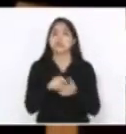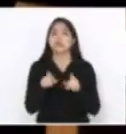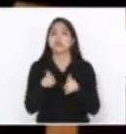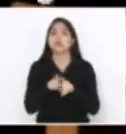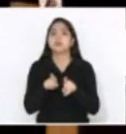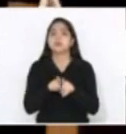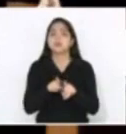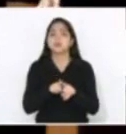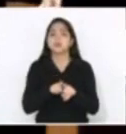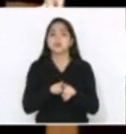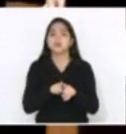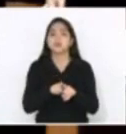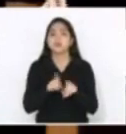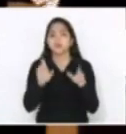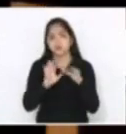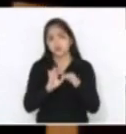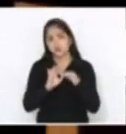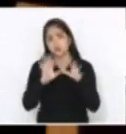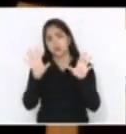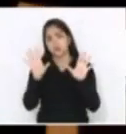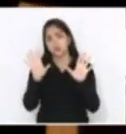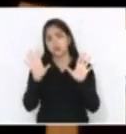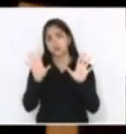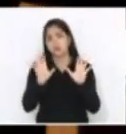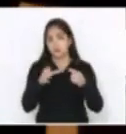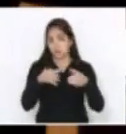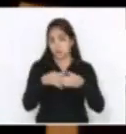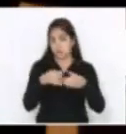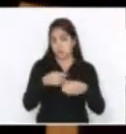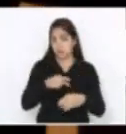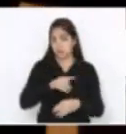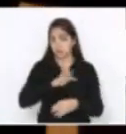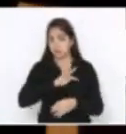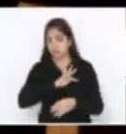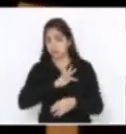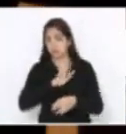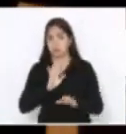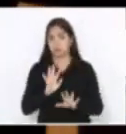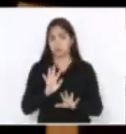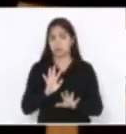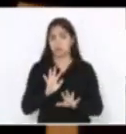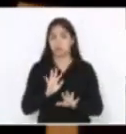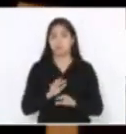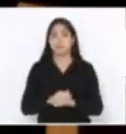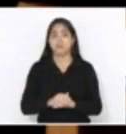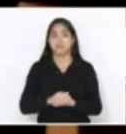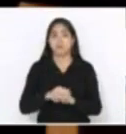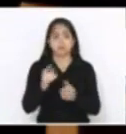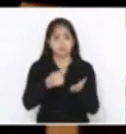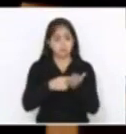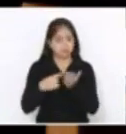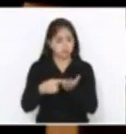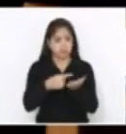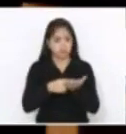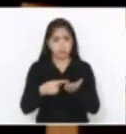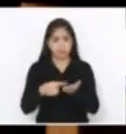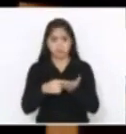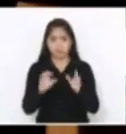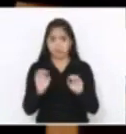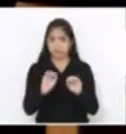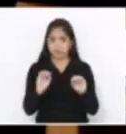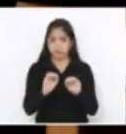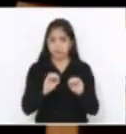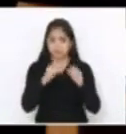muito livre a nossa bancada, Nós não fechamos nenhum debate na nossa bancada a